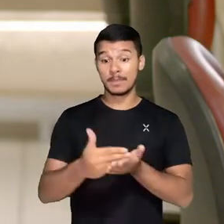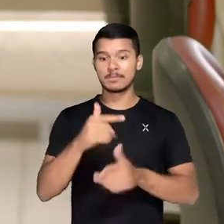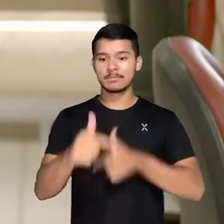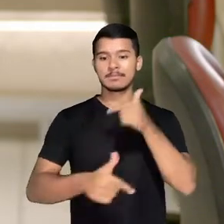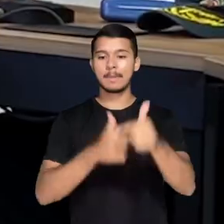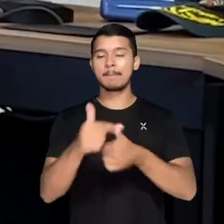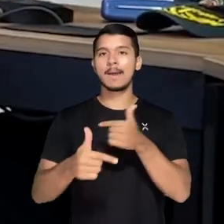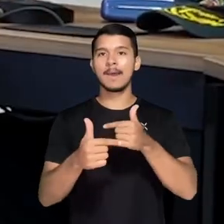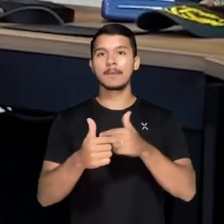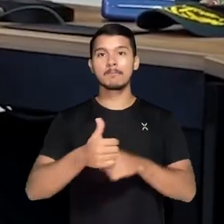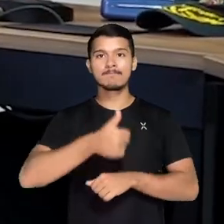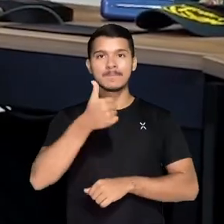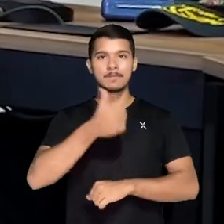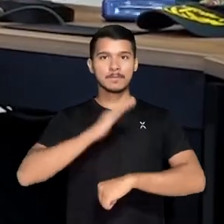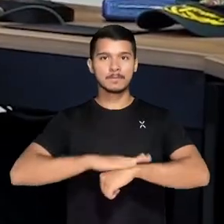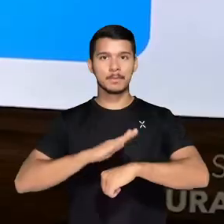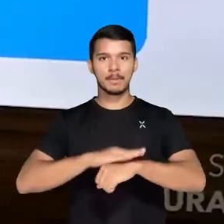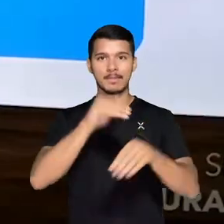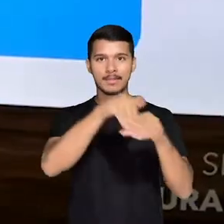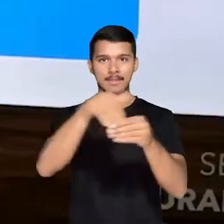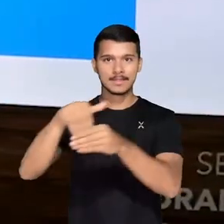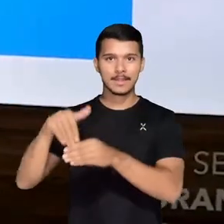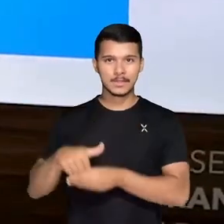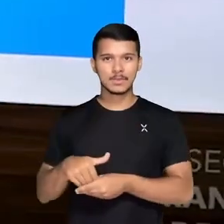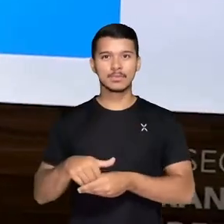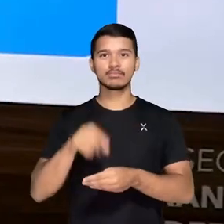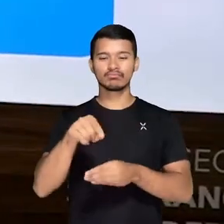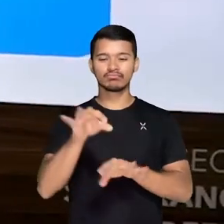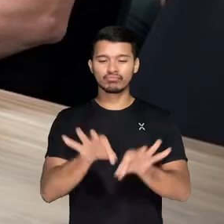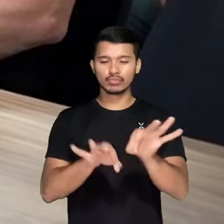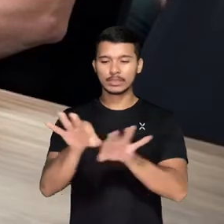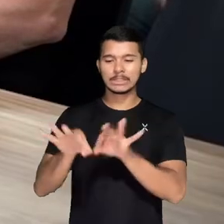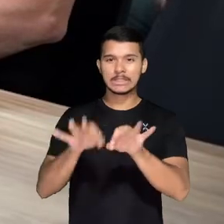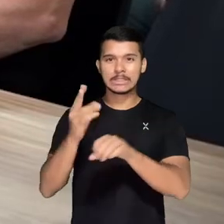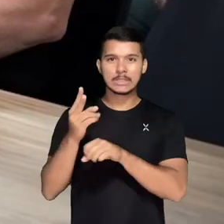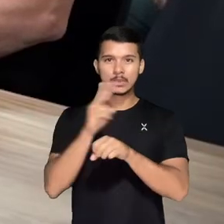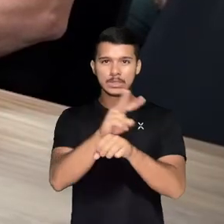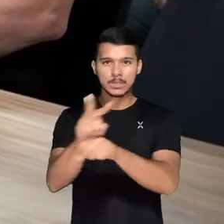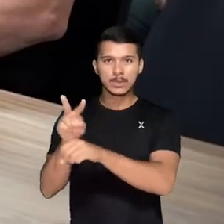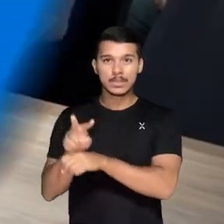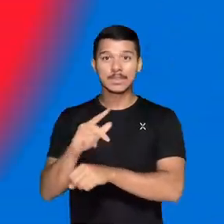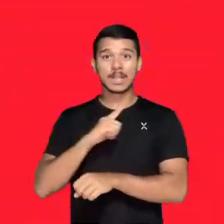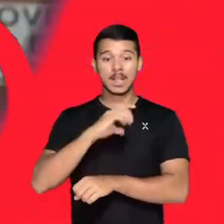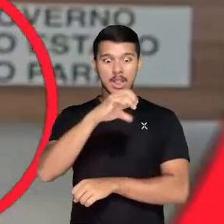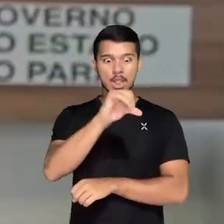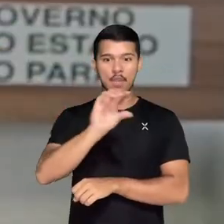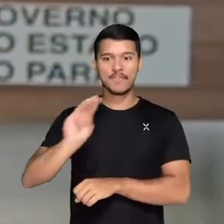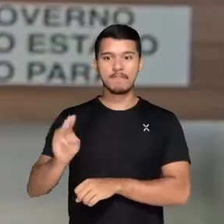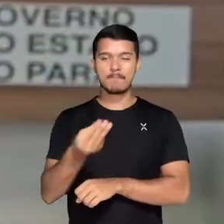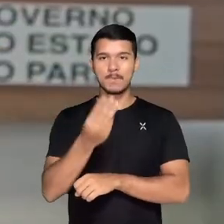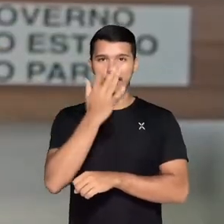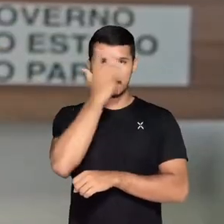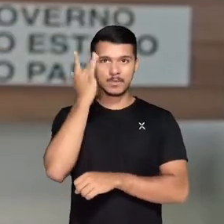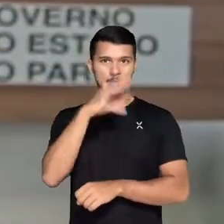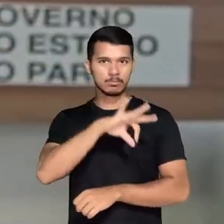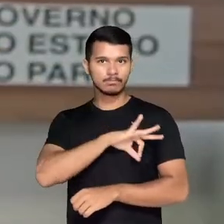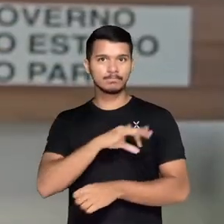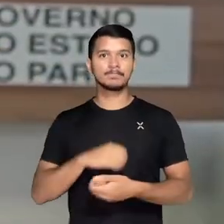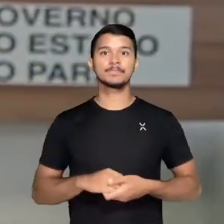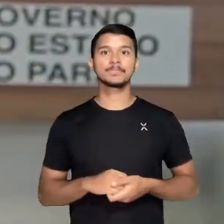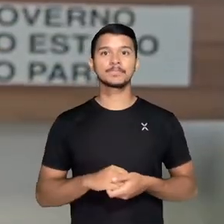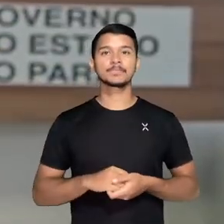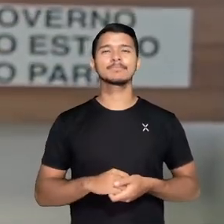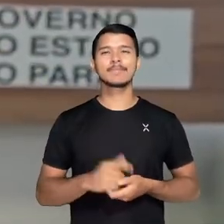segurança para o primeiro turno das eleições. Esquema de segurança conta com quase 9 mil agentes. O eleitor terá garantido o exercício do